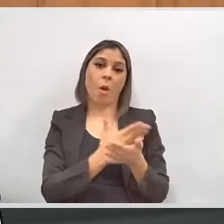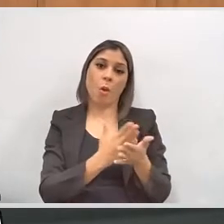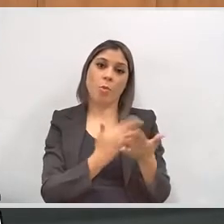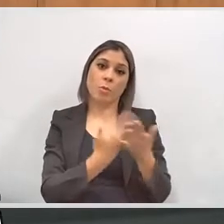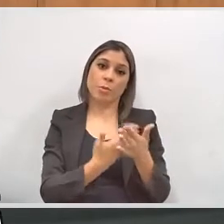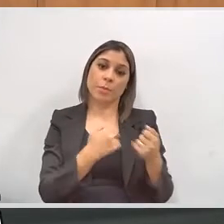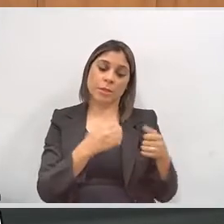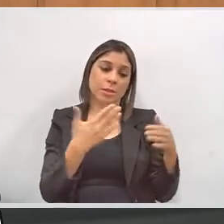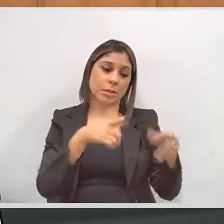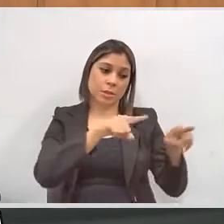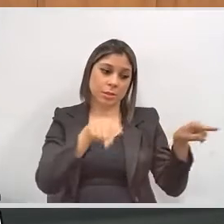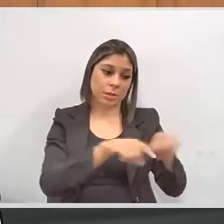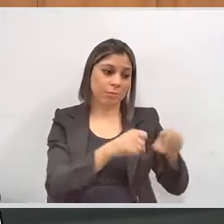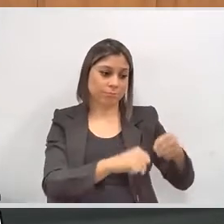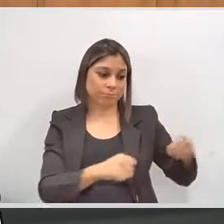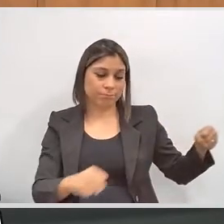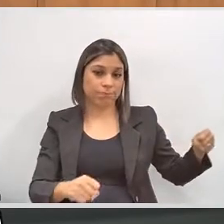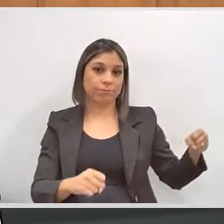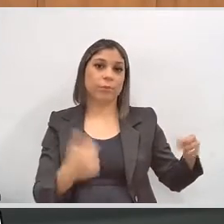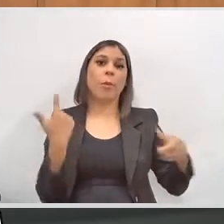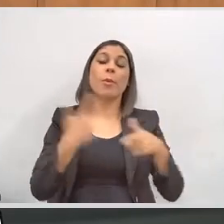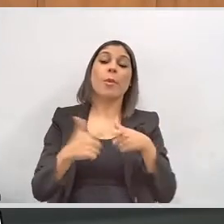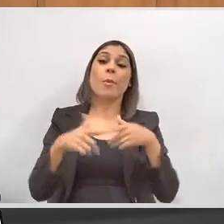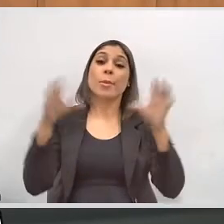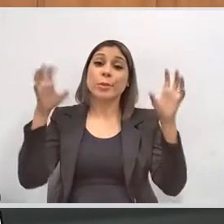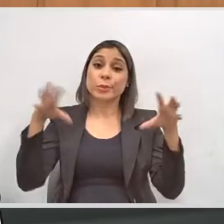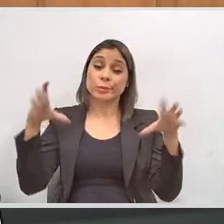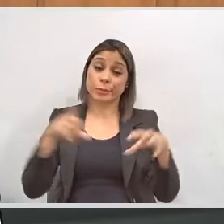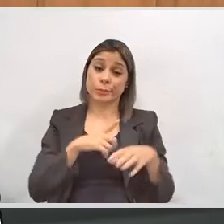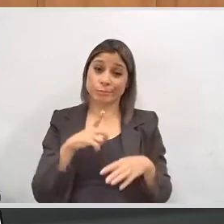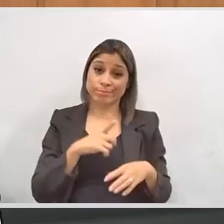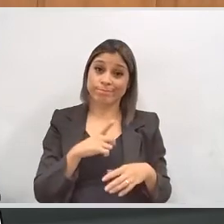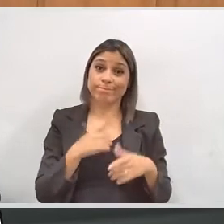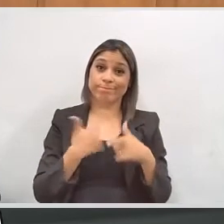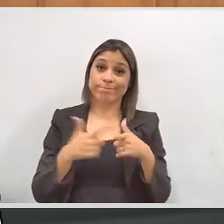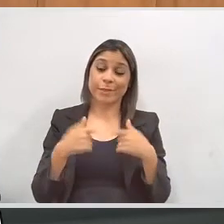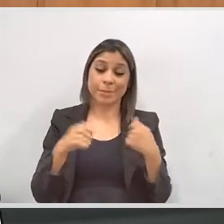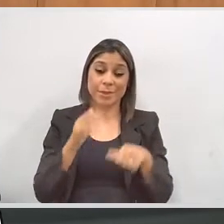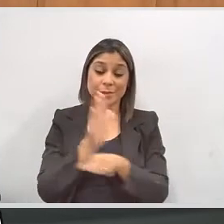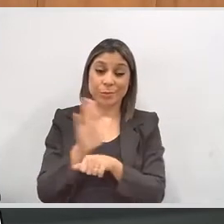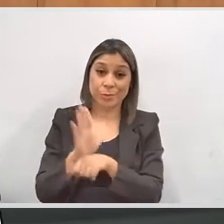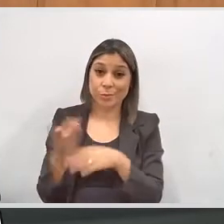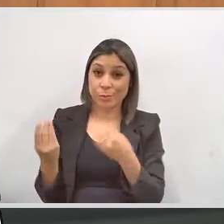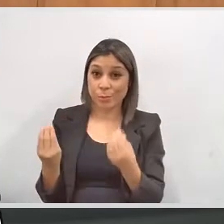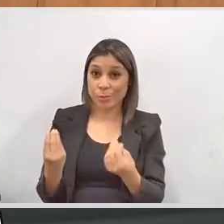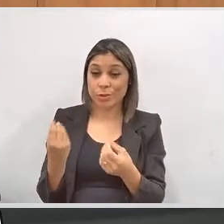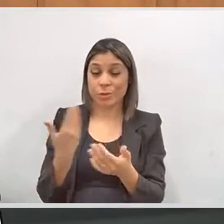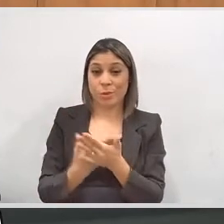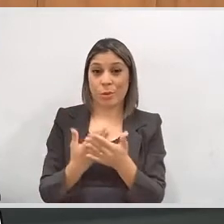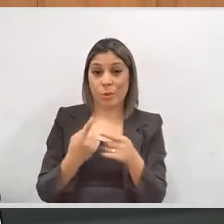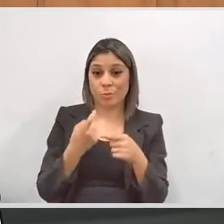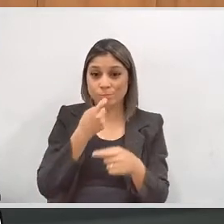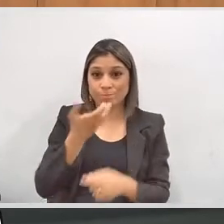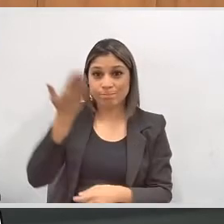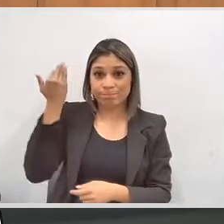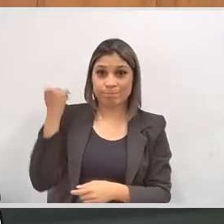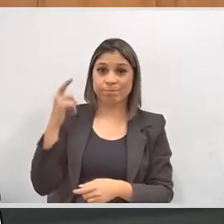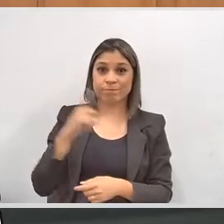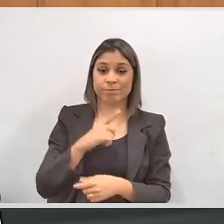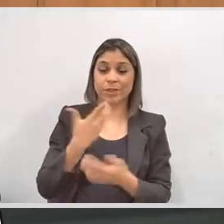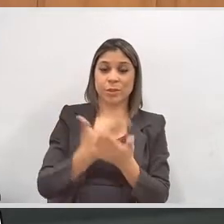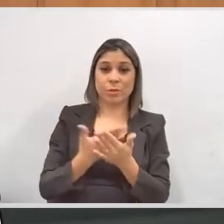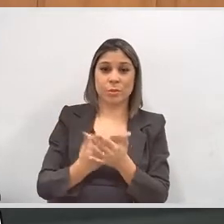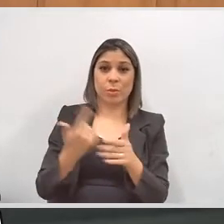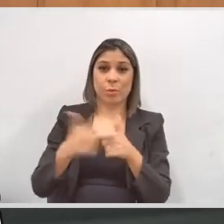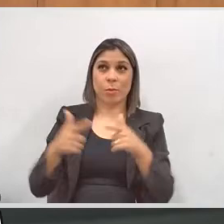precisam ampliar salas. O problema das chuvas, nós tivemos agora que atender várias escolas com problemas de